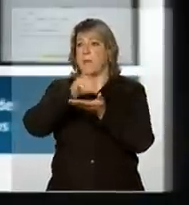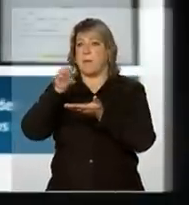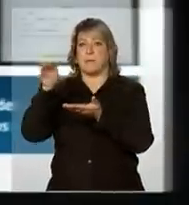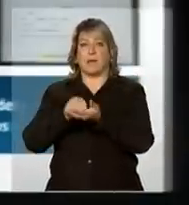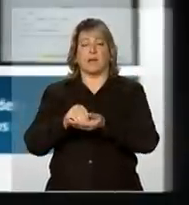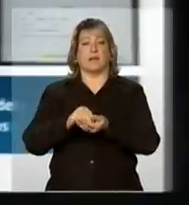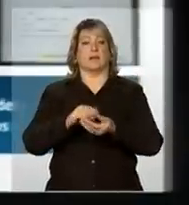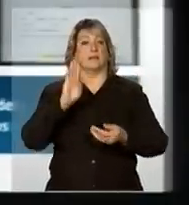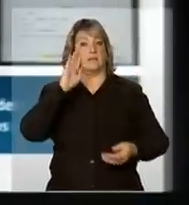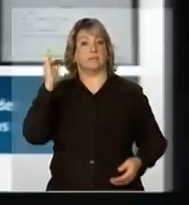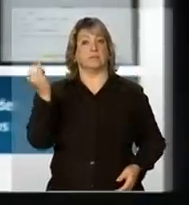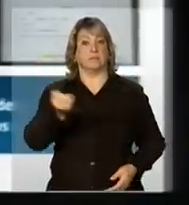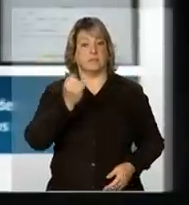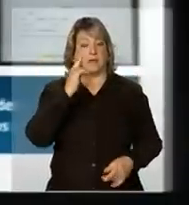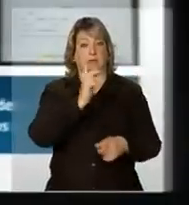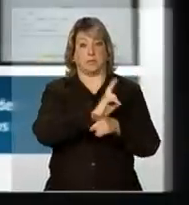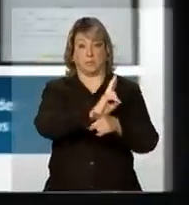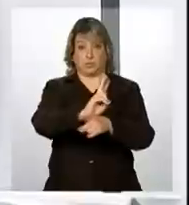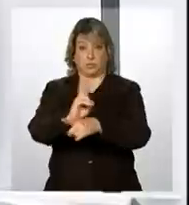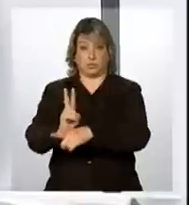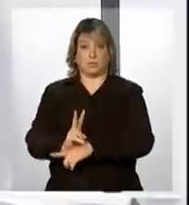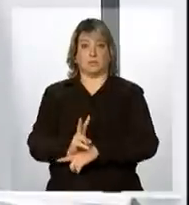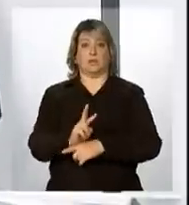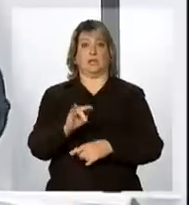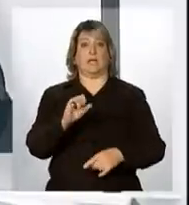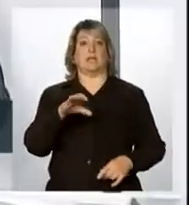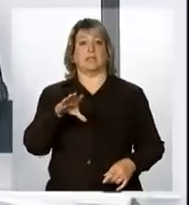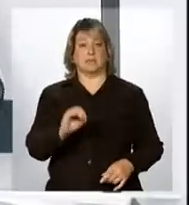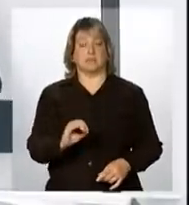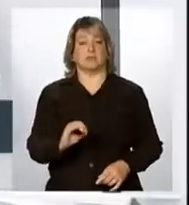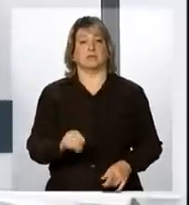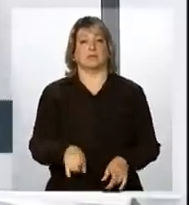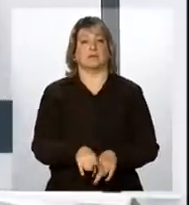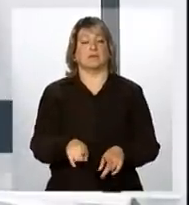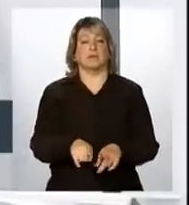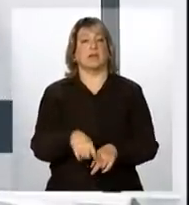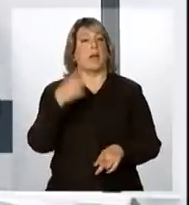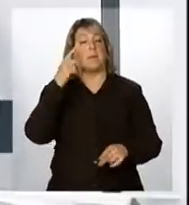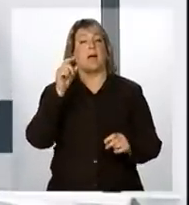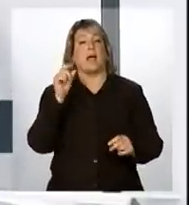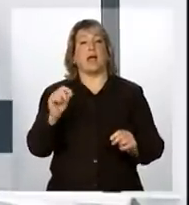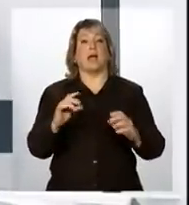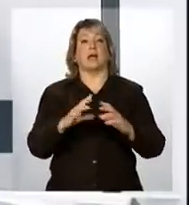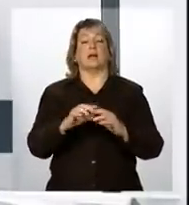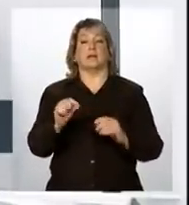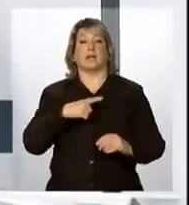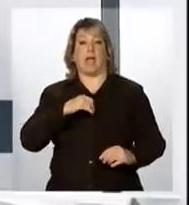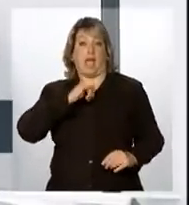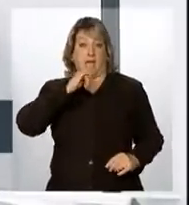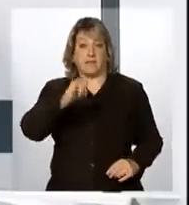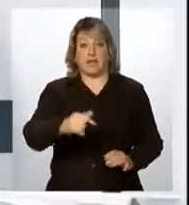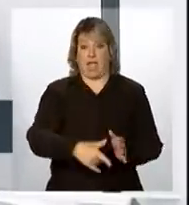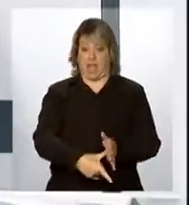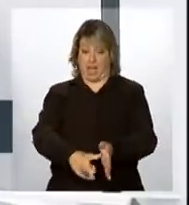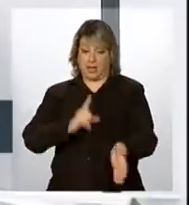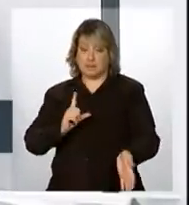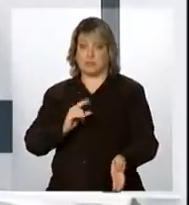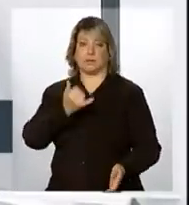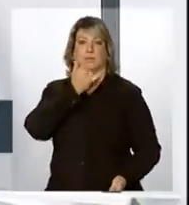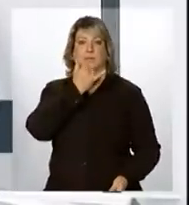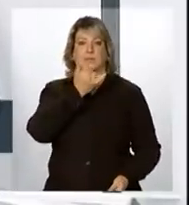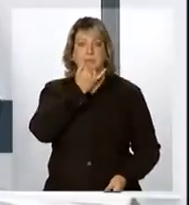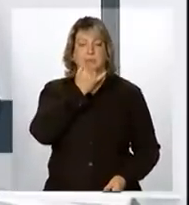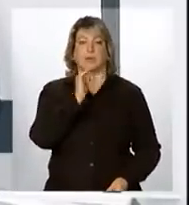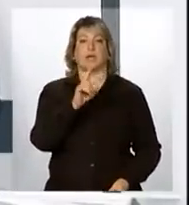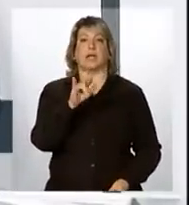interesse para você fazer monitoramento de risco de desastres naturais para fins de dar o alerta específico com antecedência de